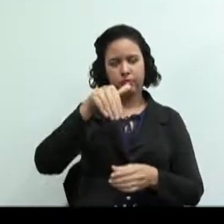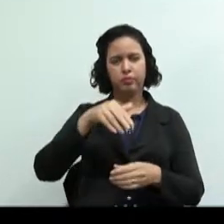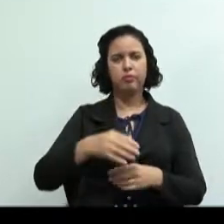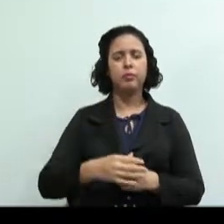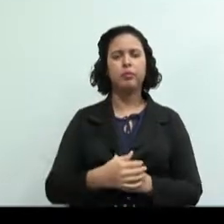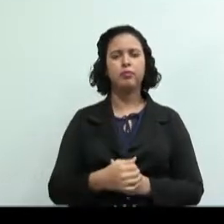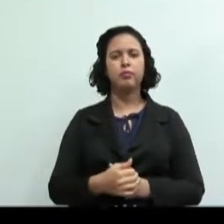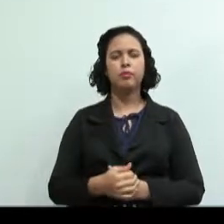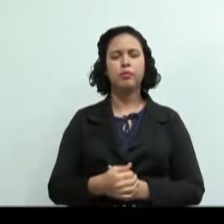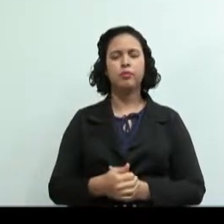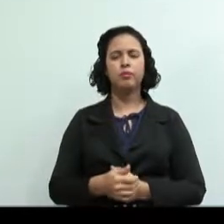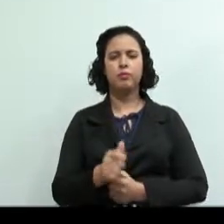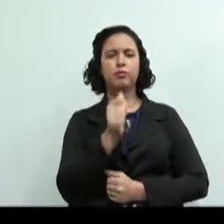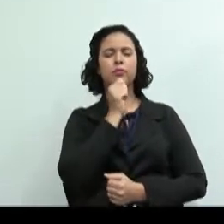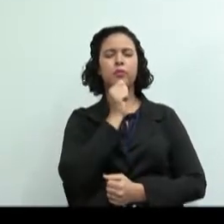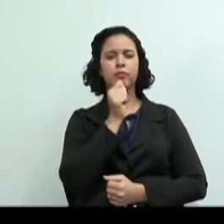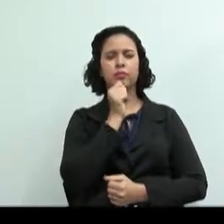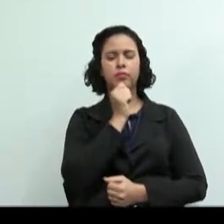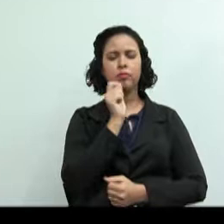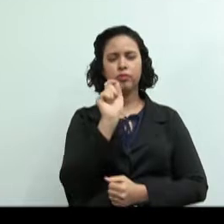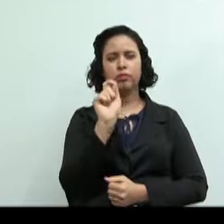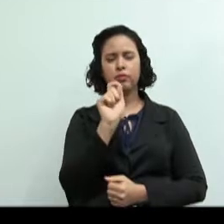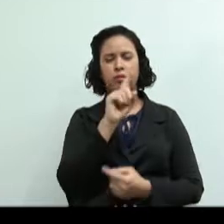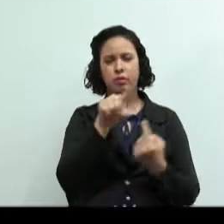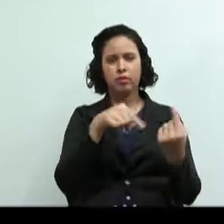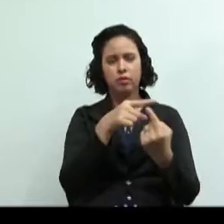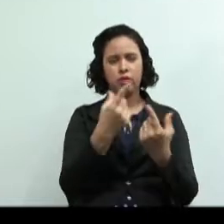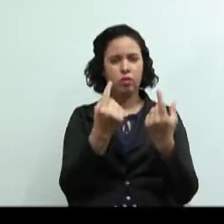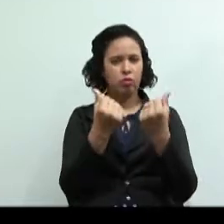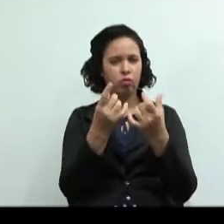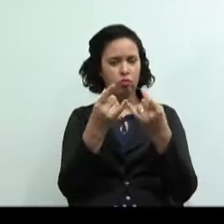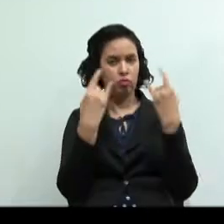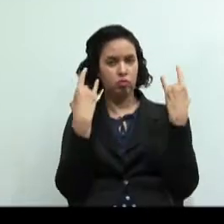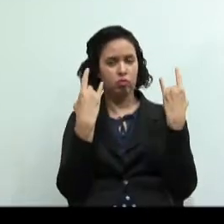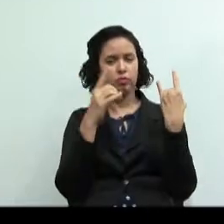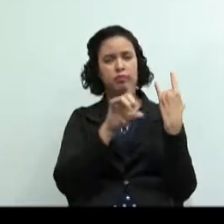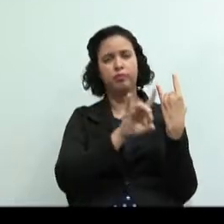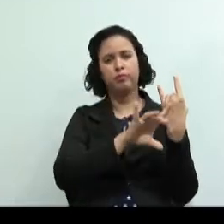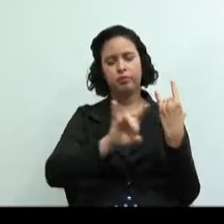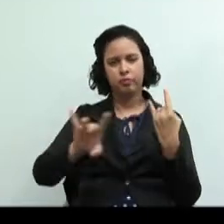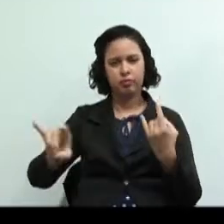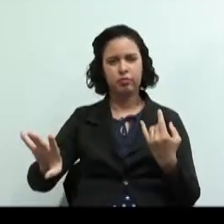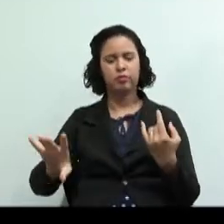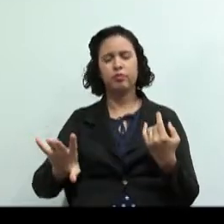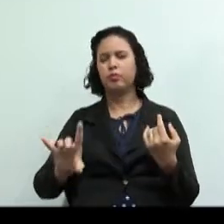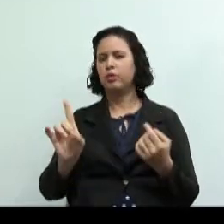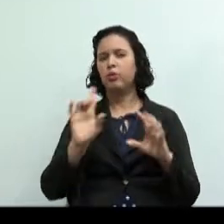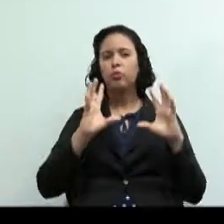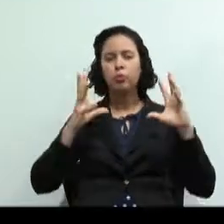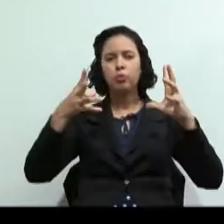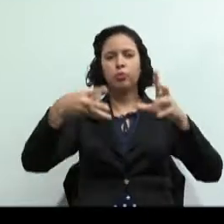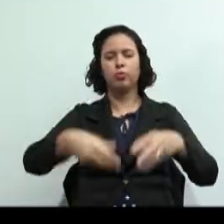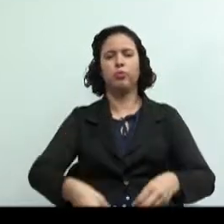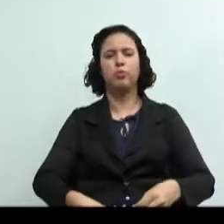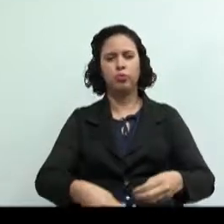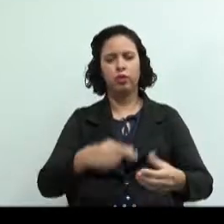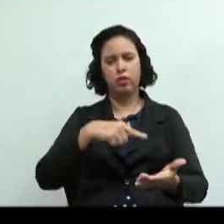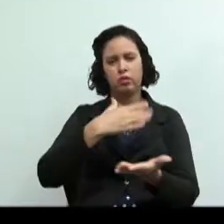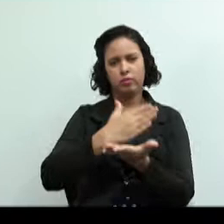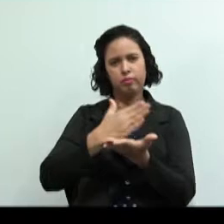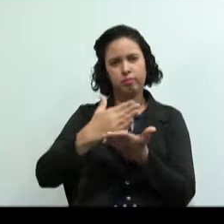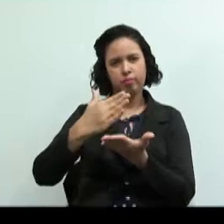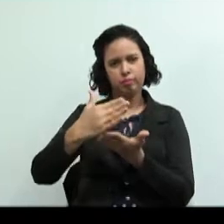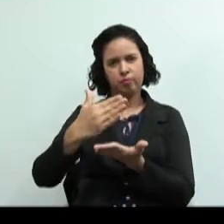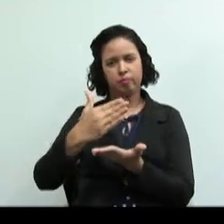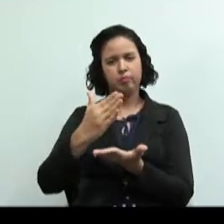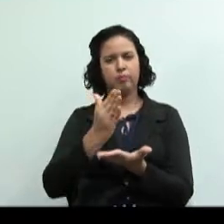Não existe finalidade de lucro individual. Todos os ganhos e rendimentos são distribuídos entre os cooperados